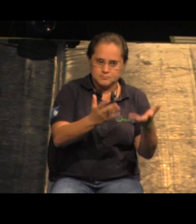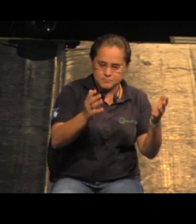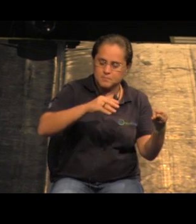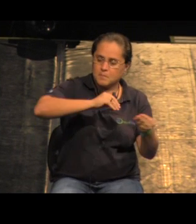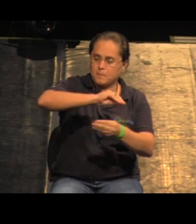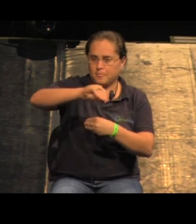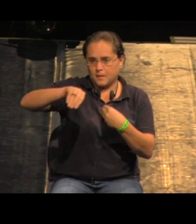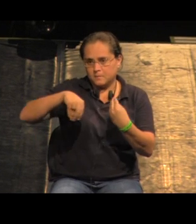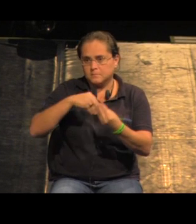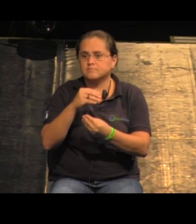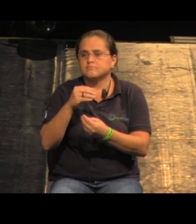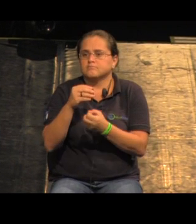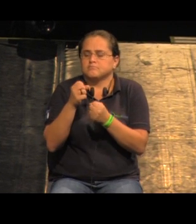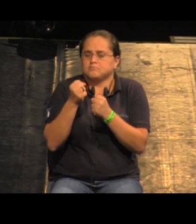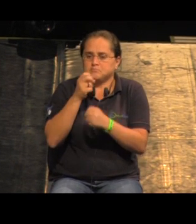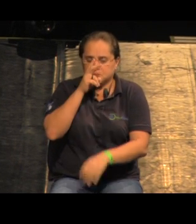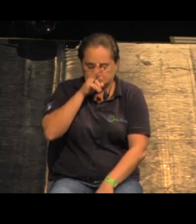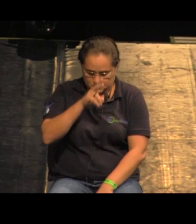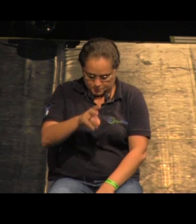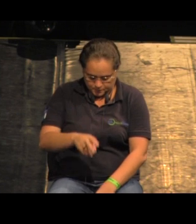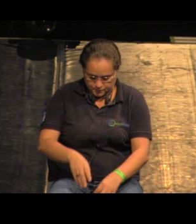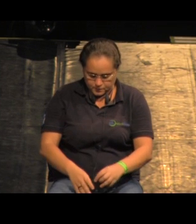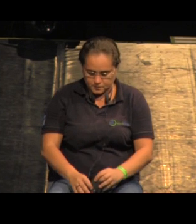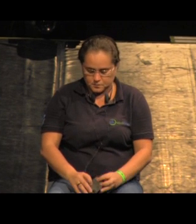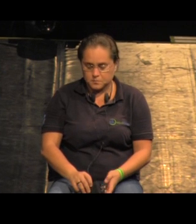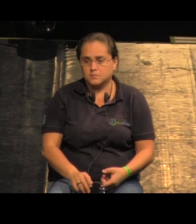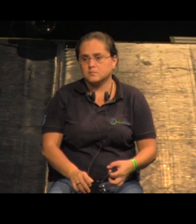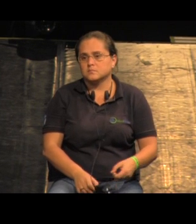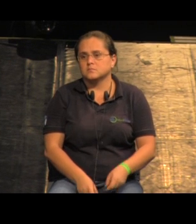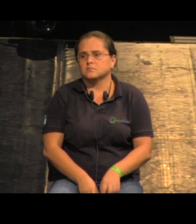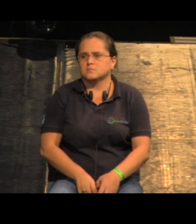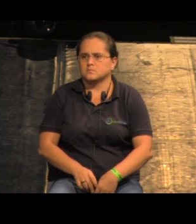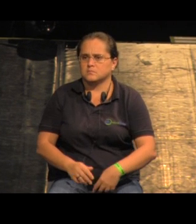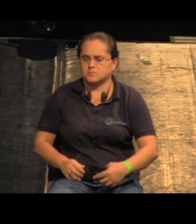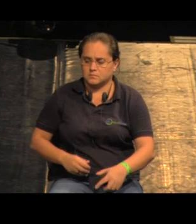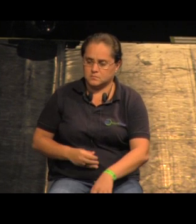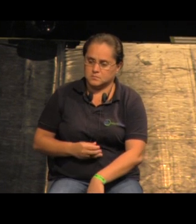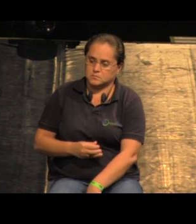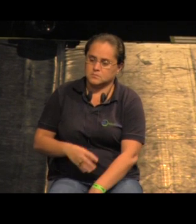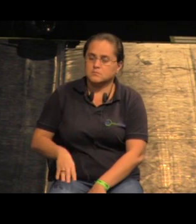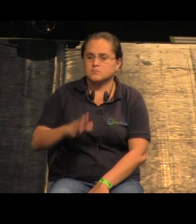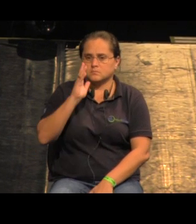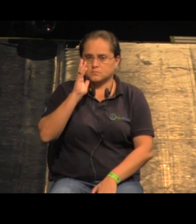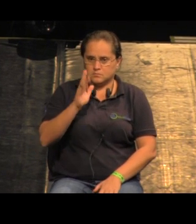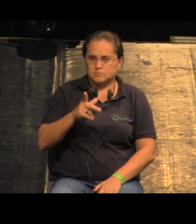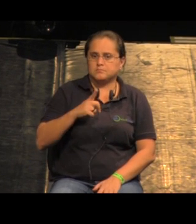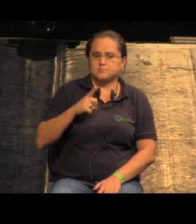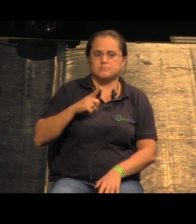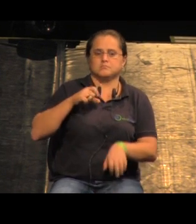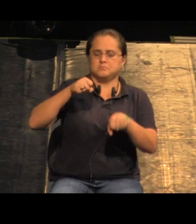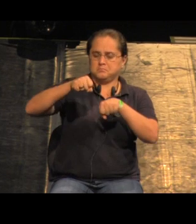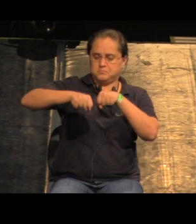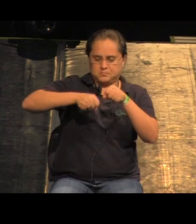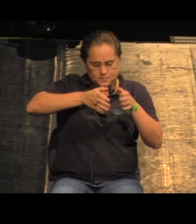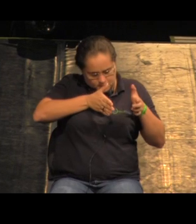bastante intensivo e rico o elevado naquela ocasião não existia ciclovia a nossa proposta